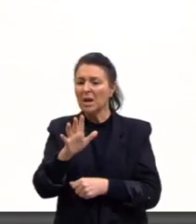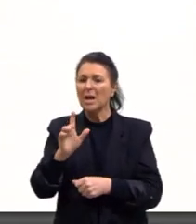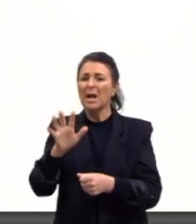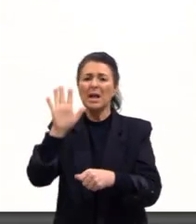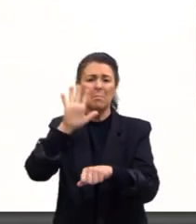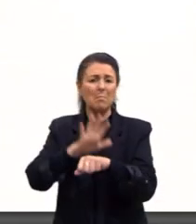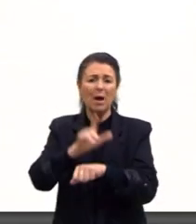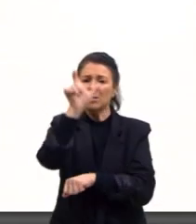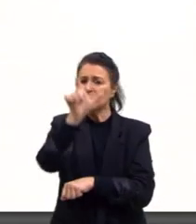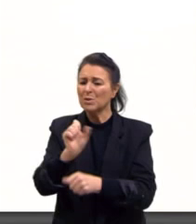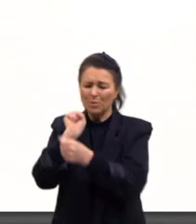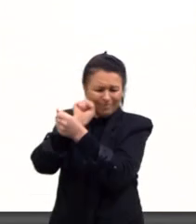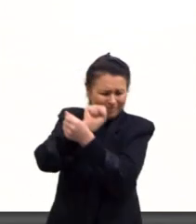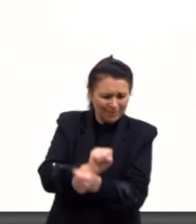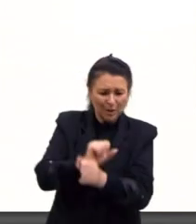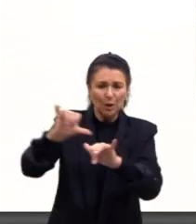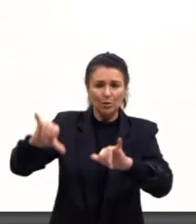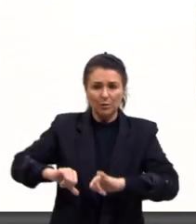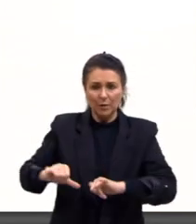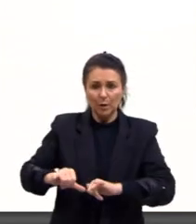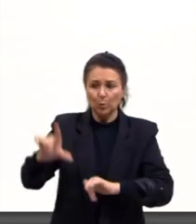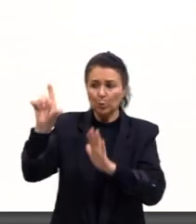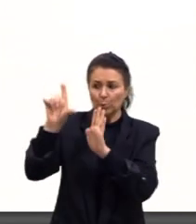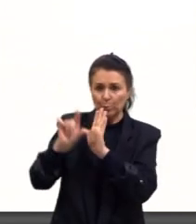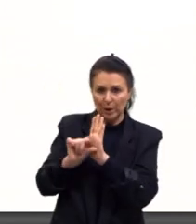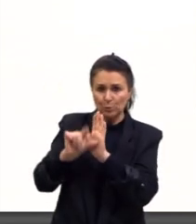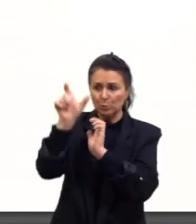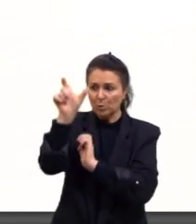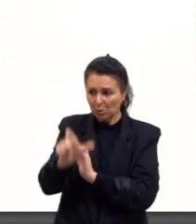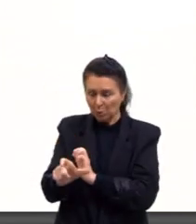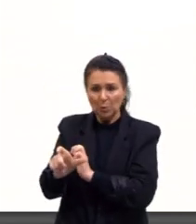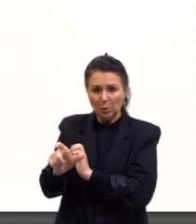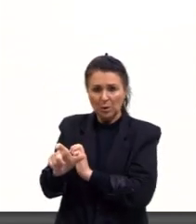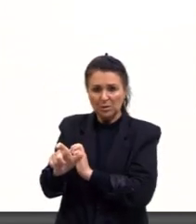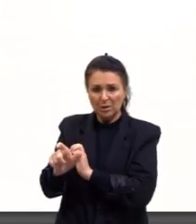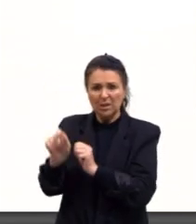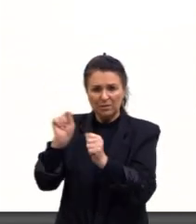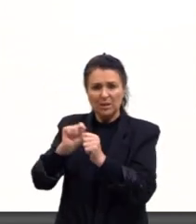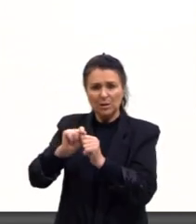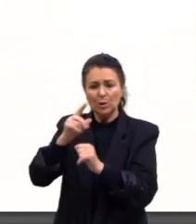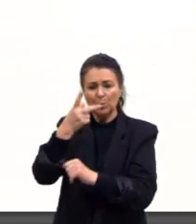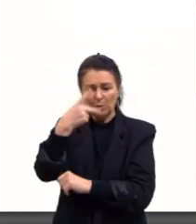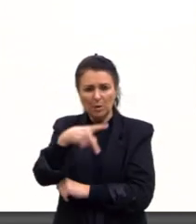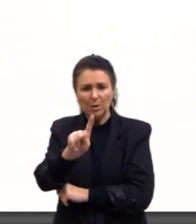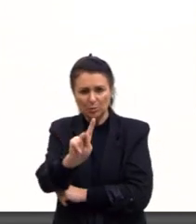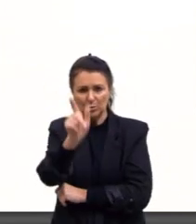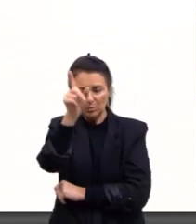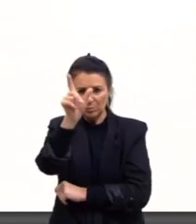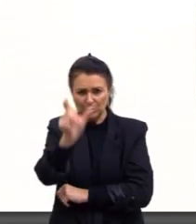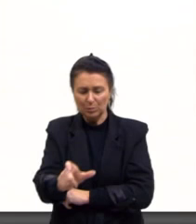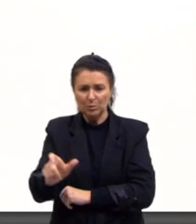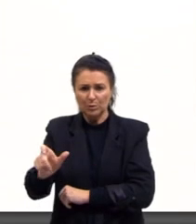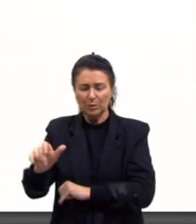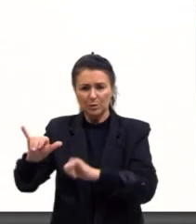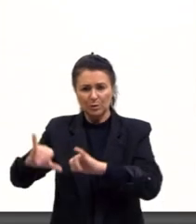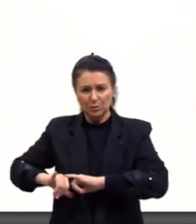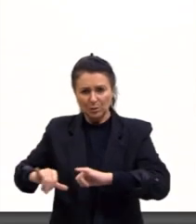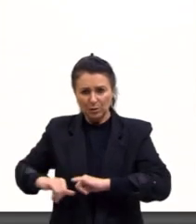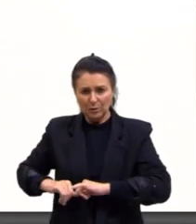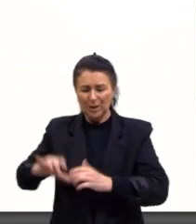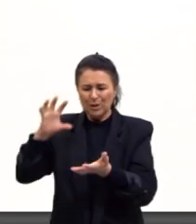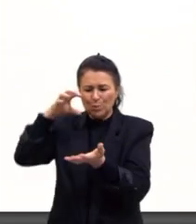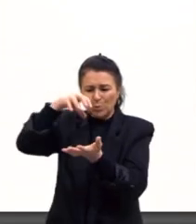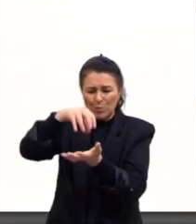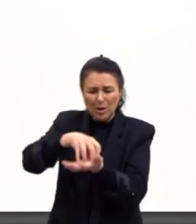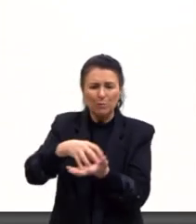escravizados. Eles, para manter todo esse pessoal aí sob seu domínio, os colonizadores usavam